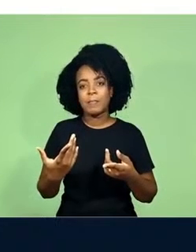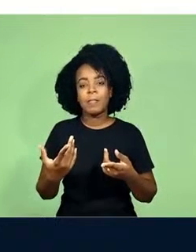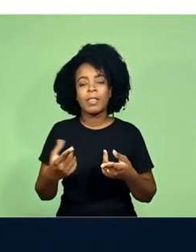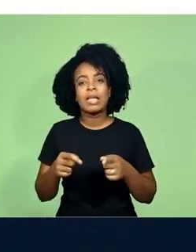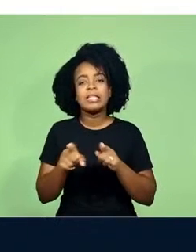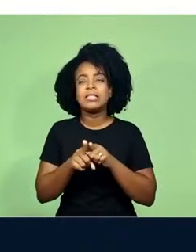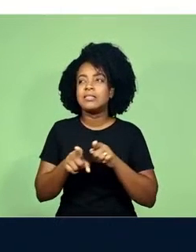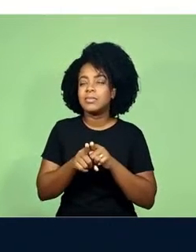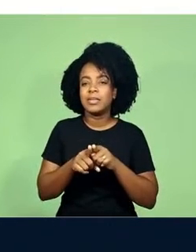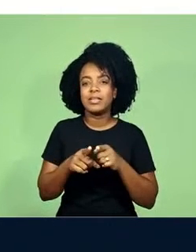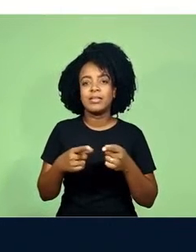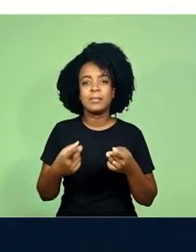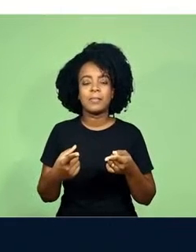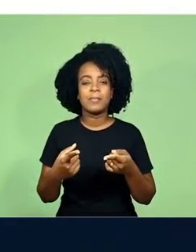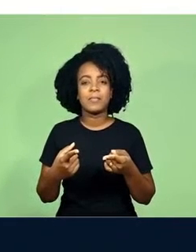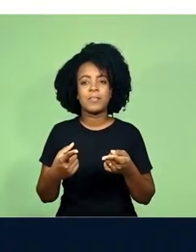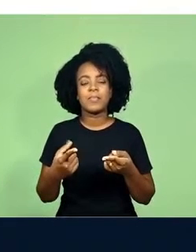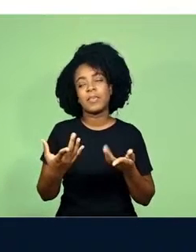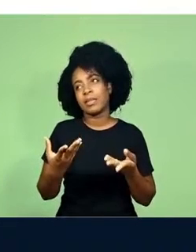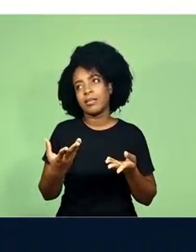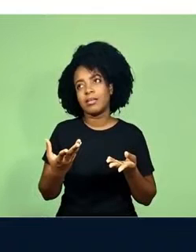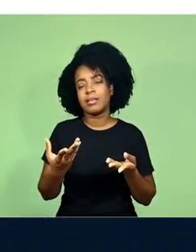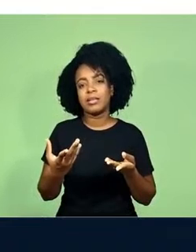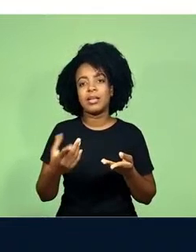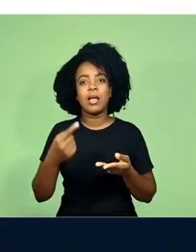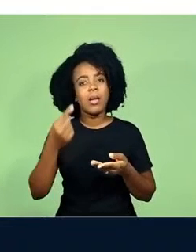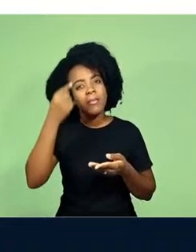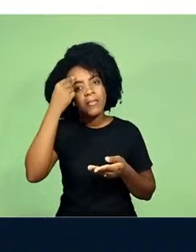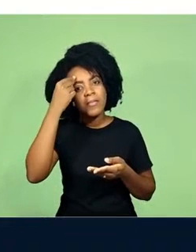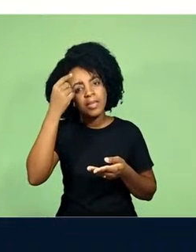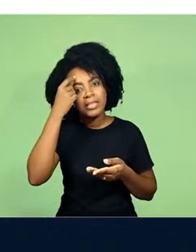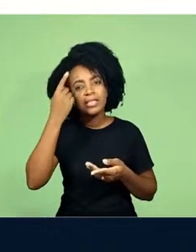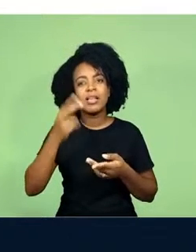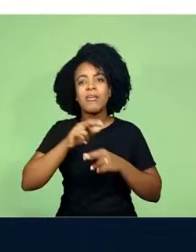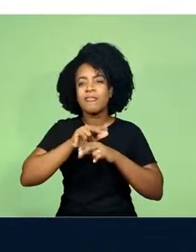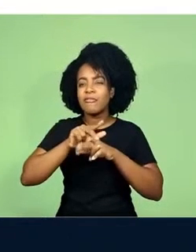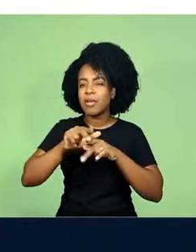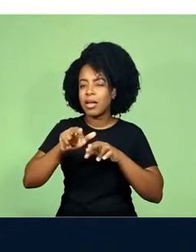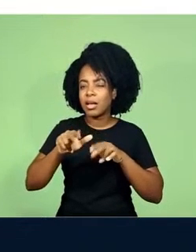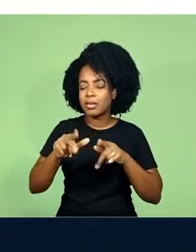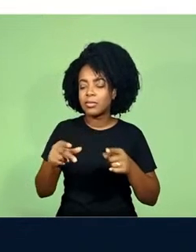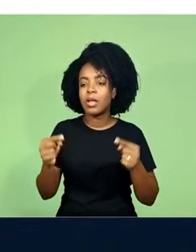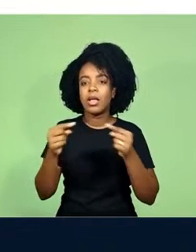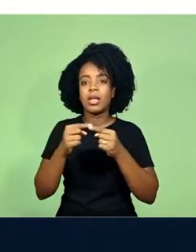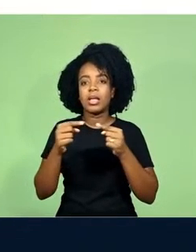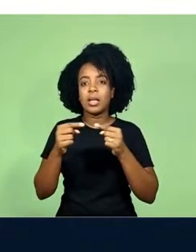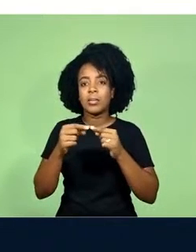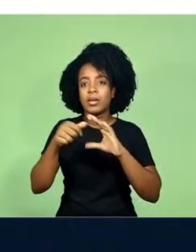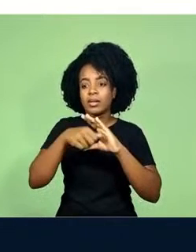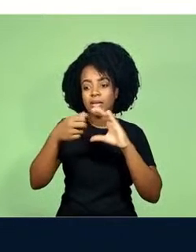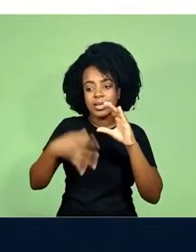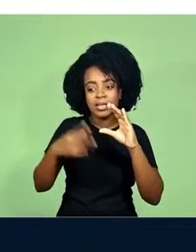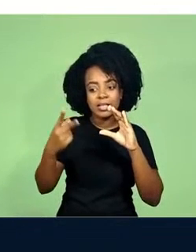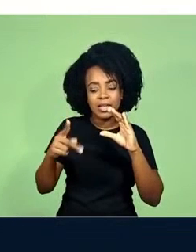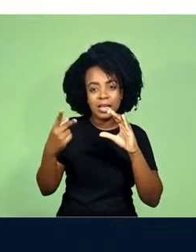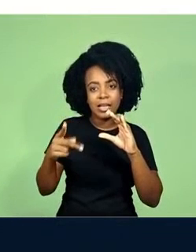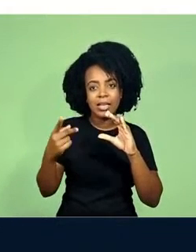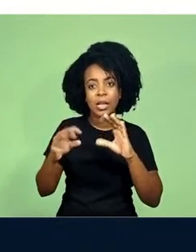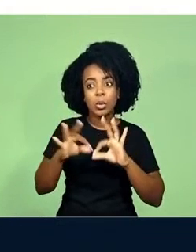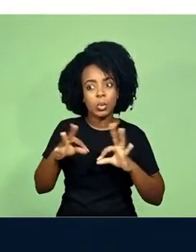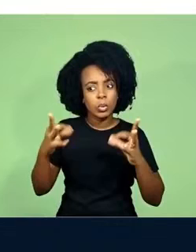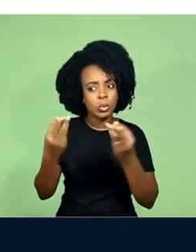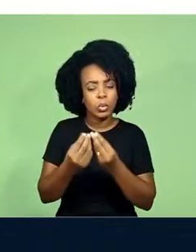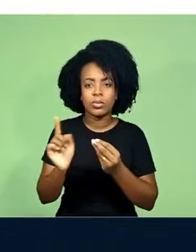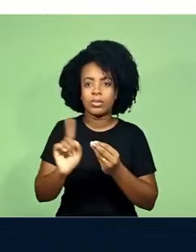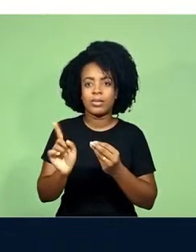que consideramos definidores a partir desse filme, não de forma total,